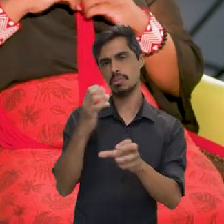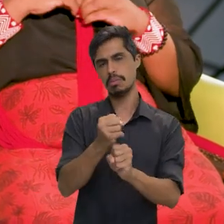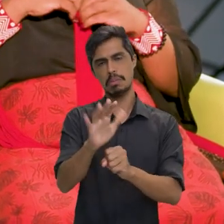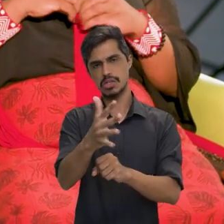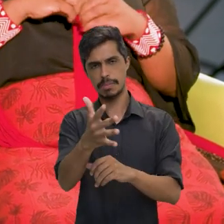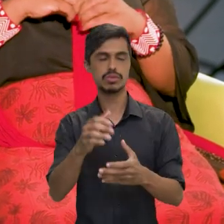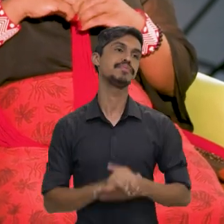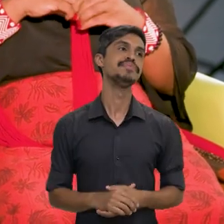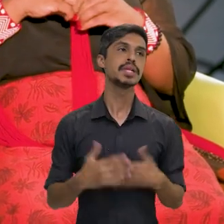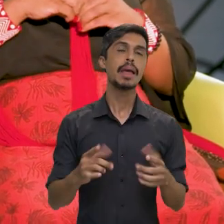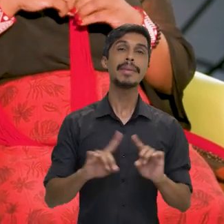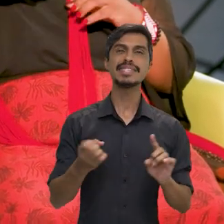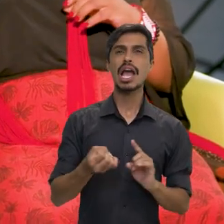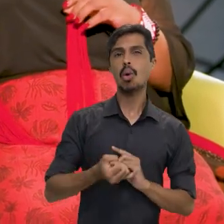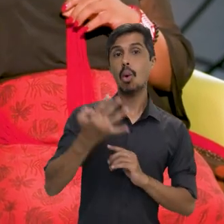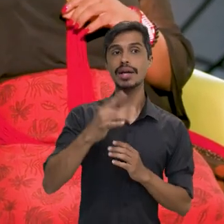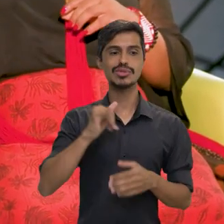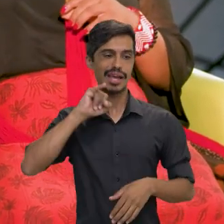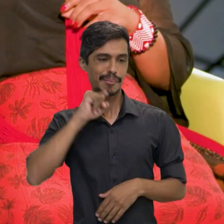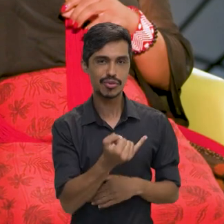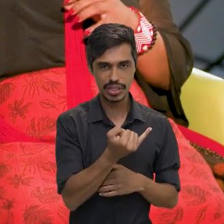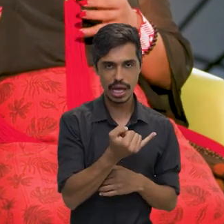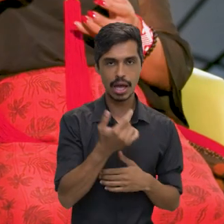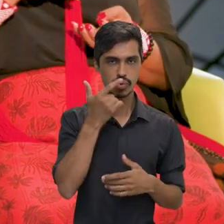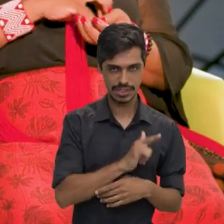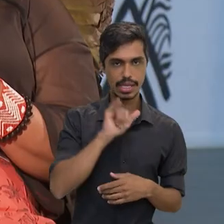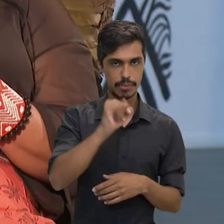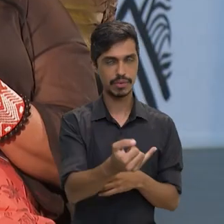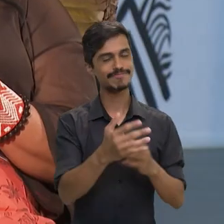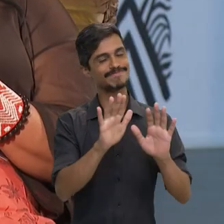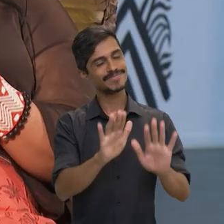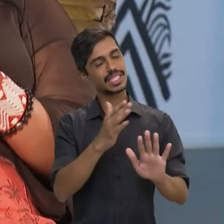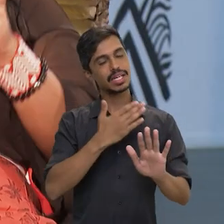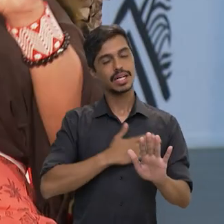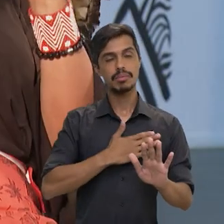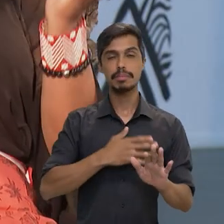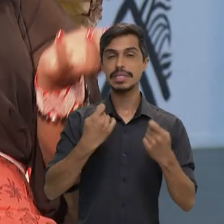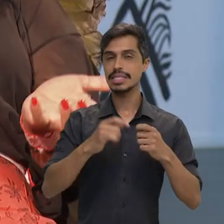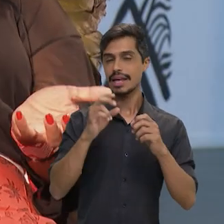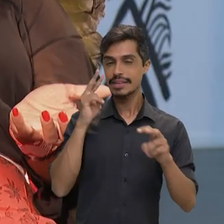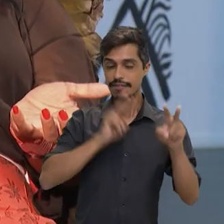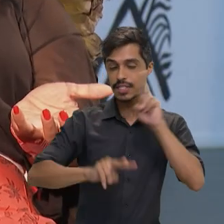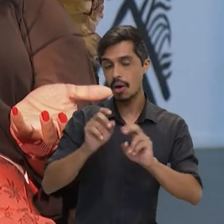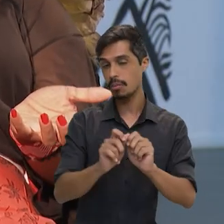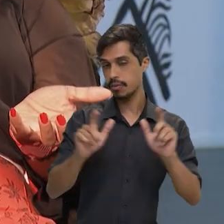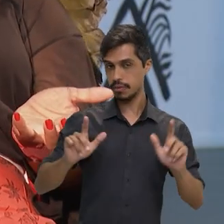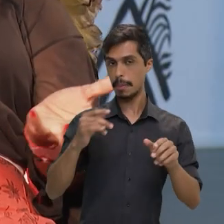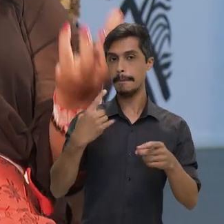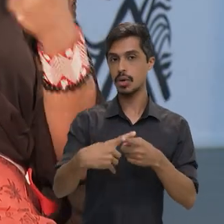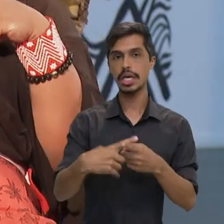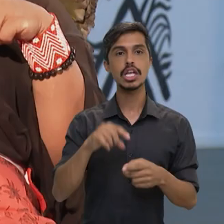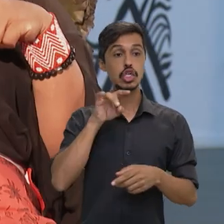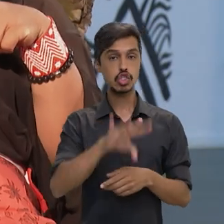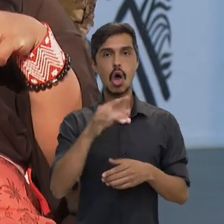Agora, quando fala de quantos indígenas serão beneficiados, eu acho que a gente precisa ampliar também essa visão de que